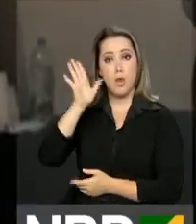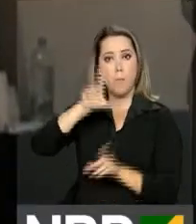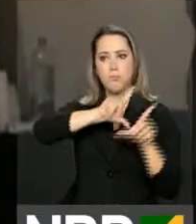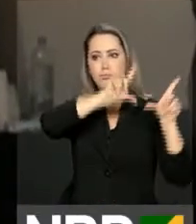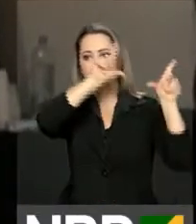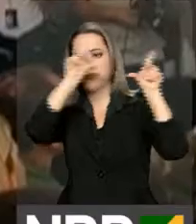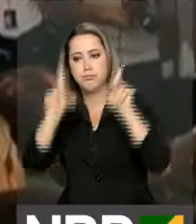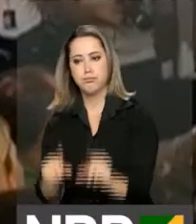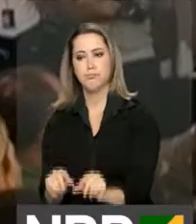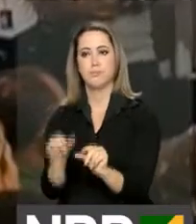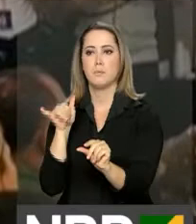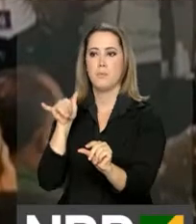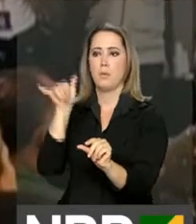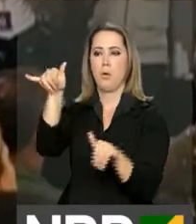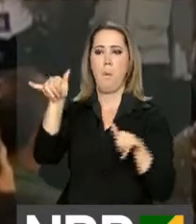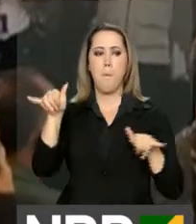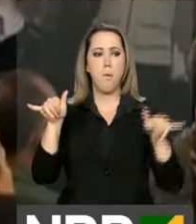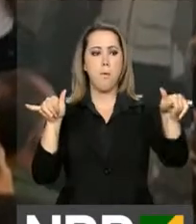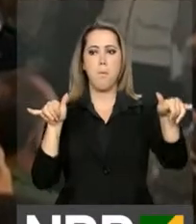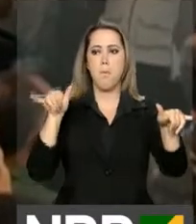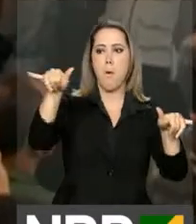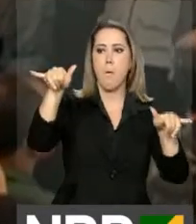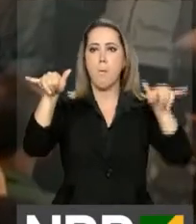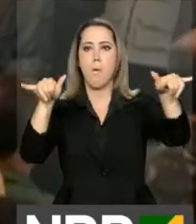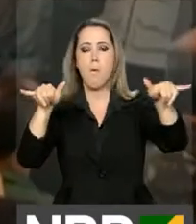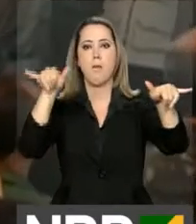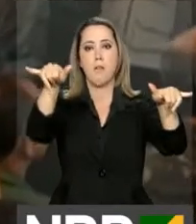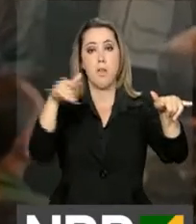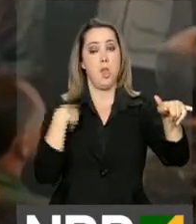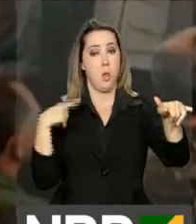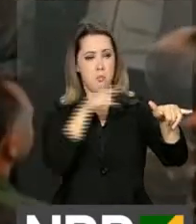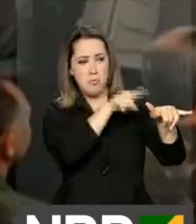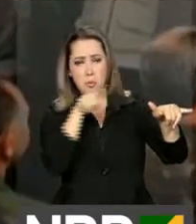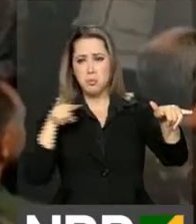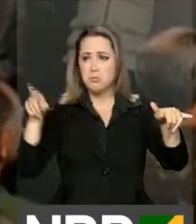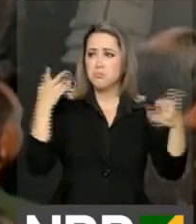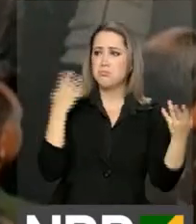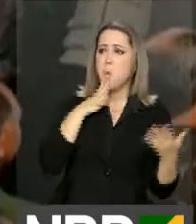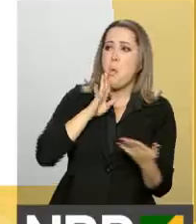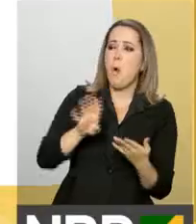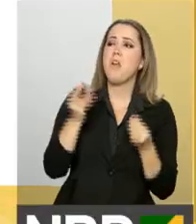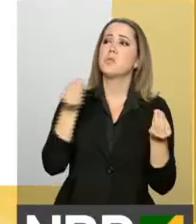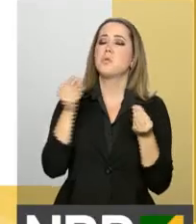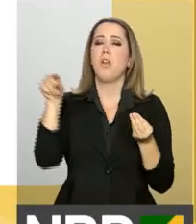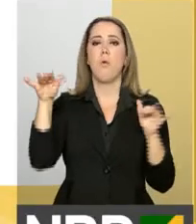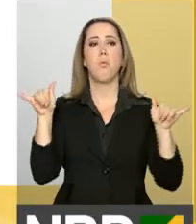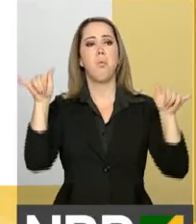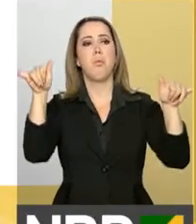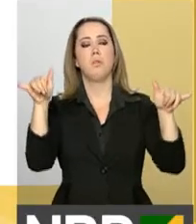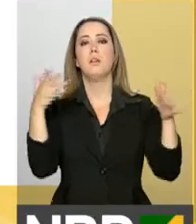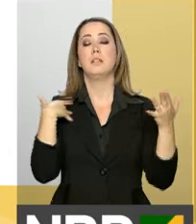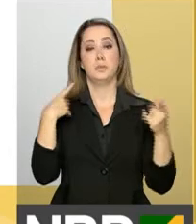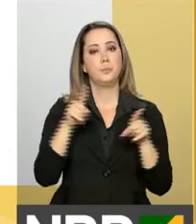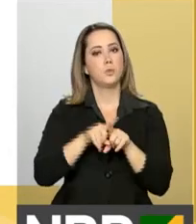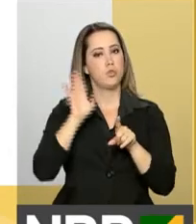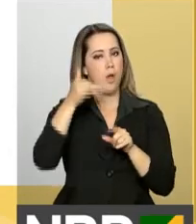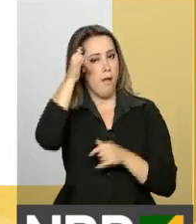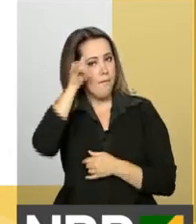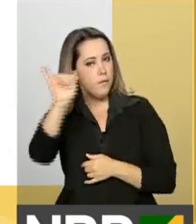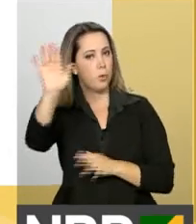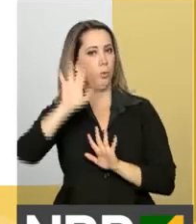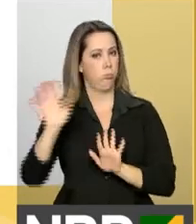dos voos desconhecidos, que envolve os ilícitos e os irregulares. O que é um sucesso realmente